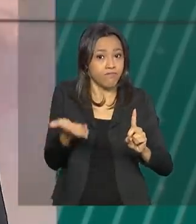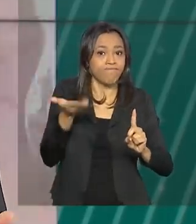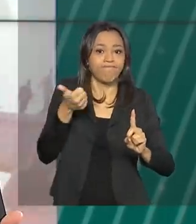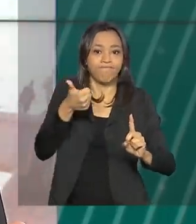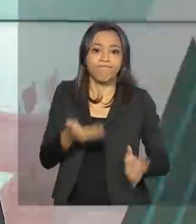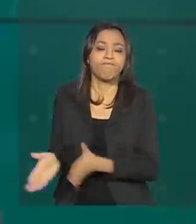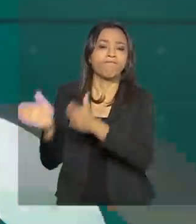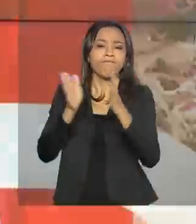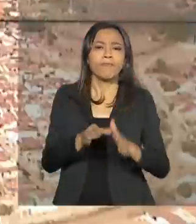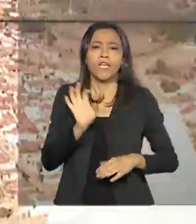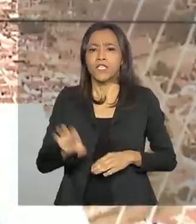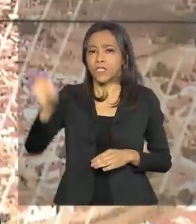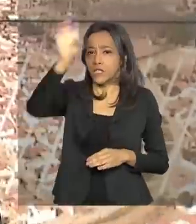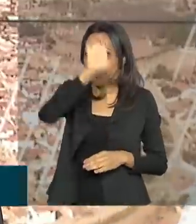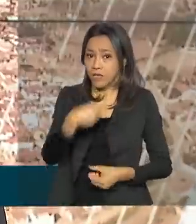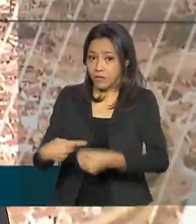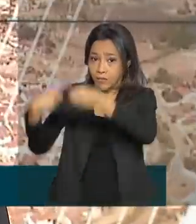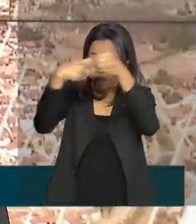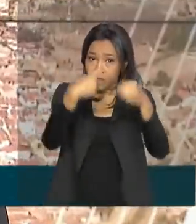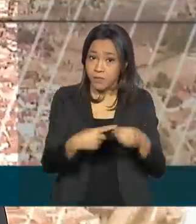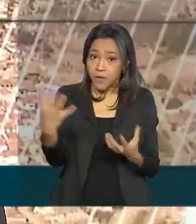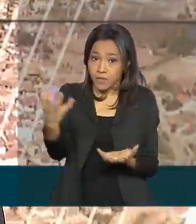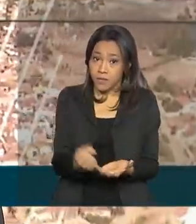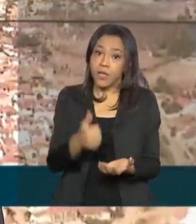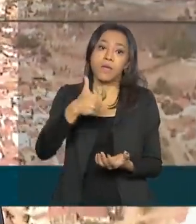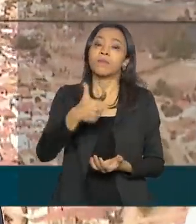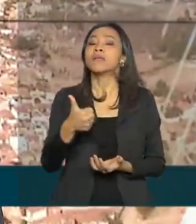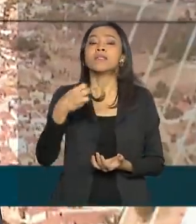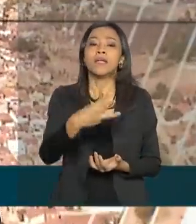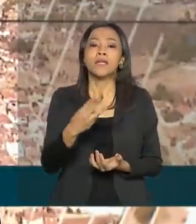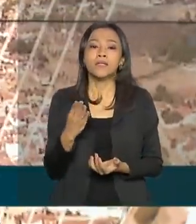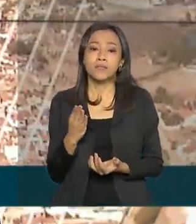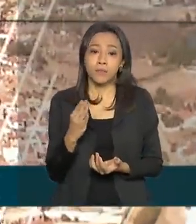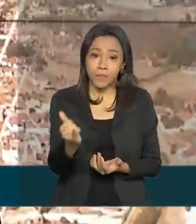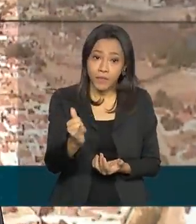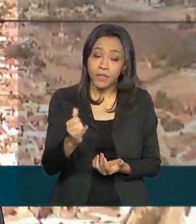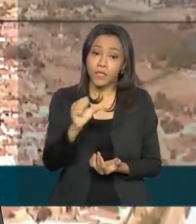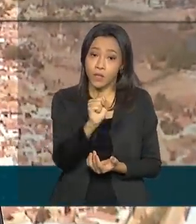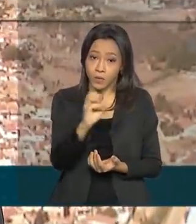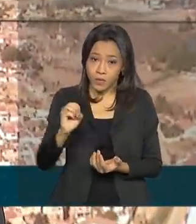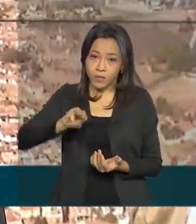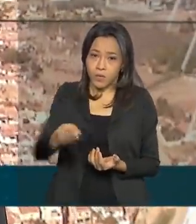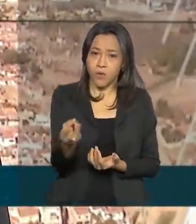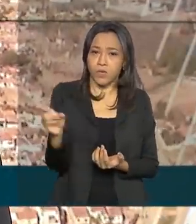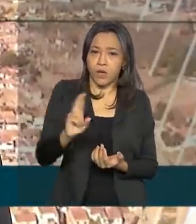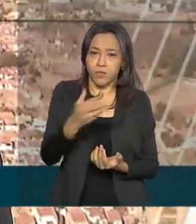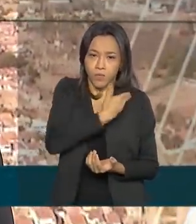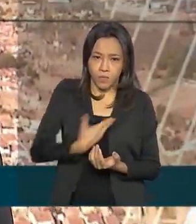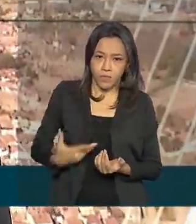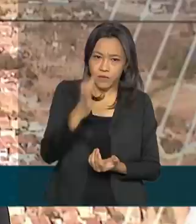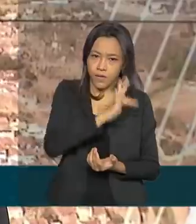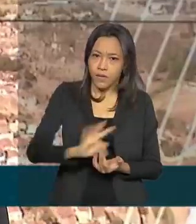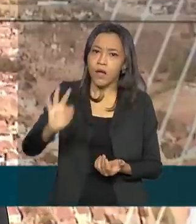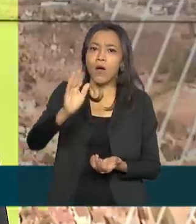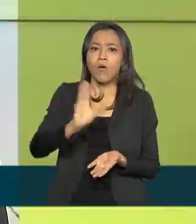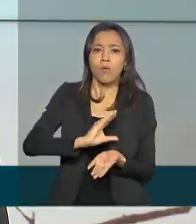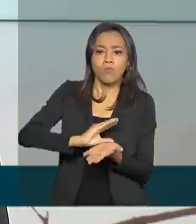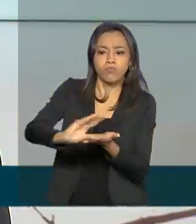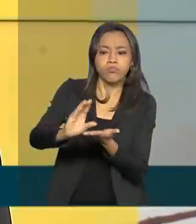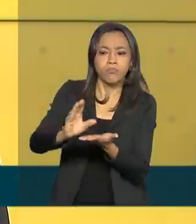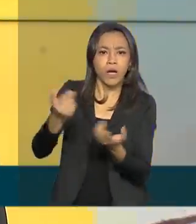estados e municípios recebem mais 13 bilhões e 800 milhões de reais do governo federal para o enfrentamento do novo